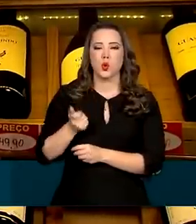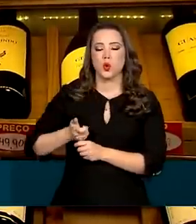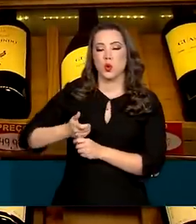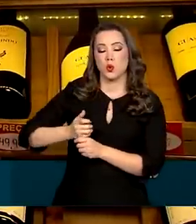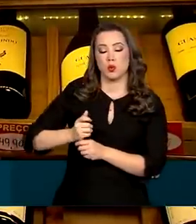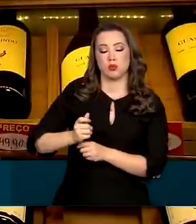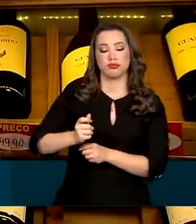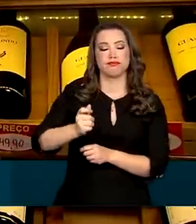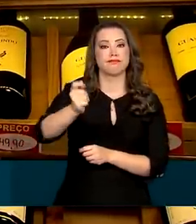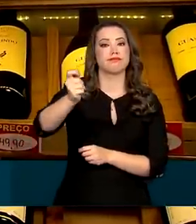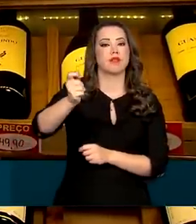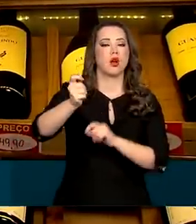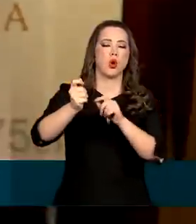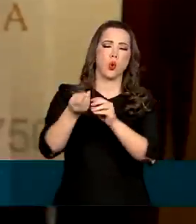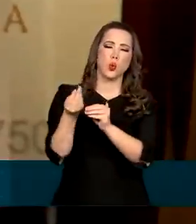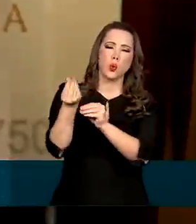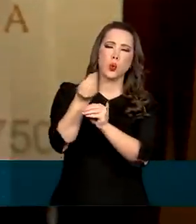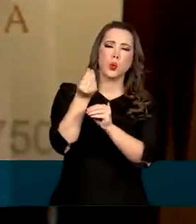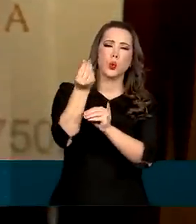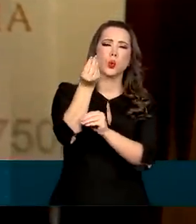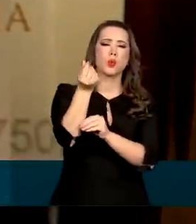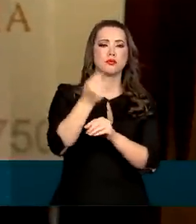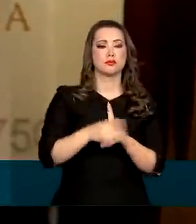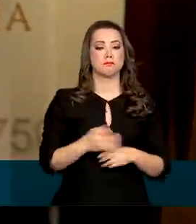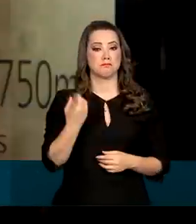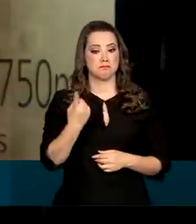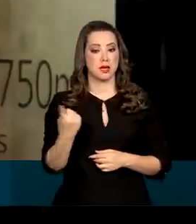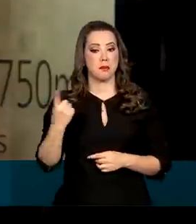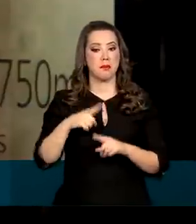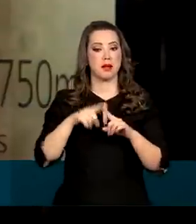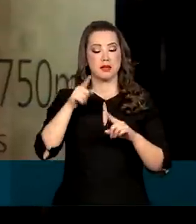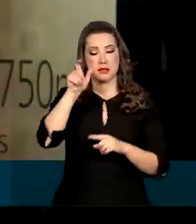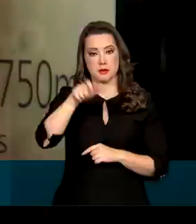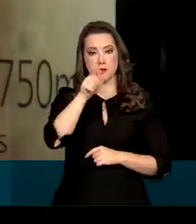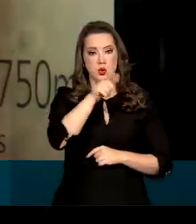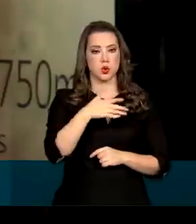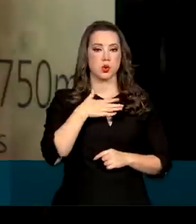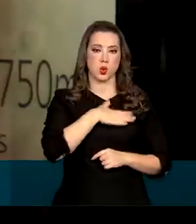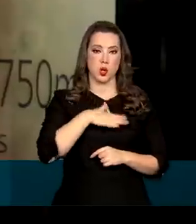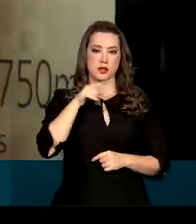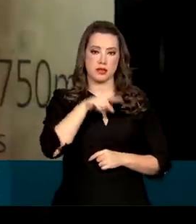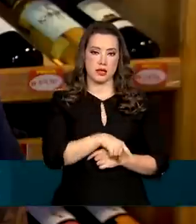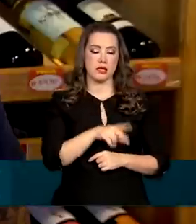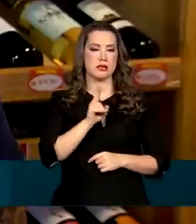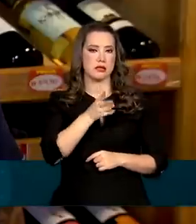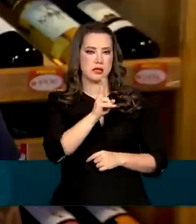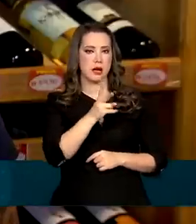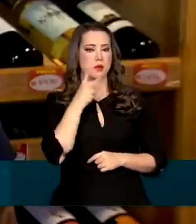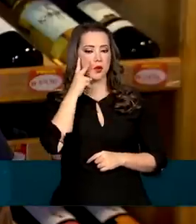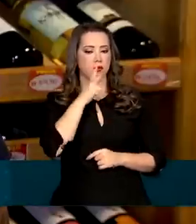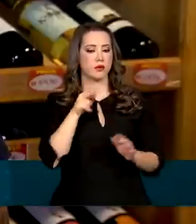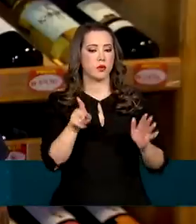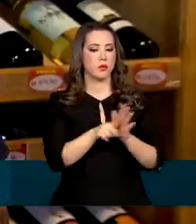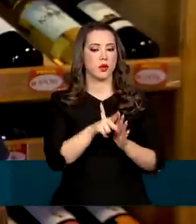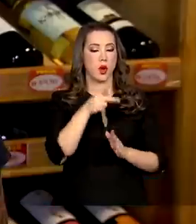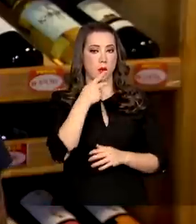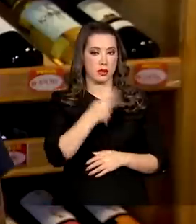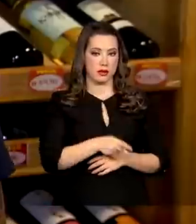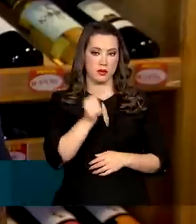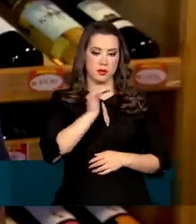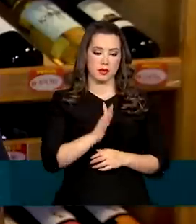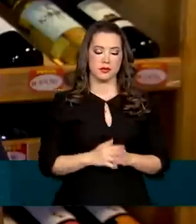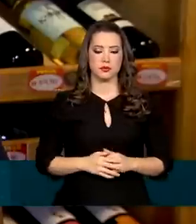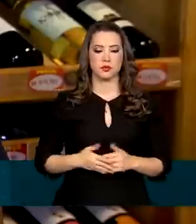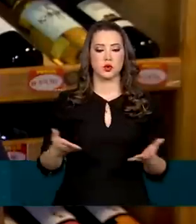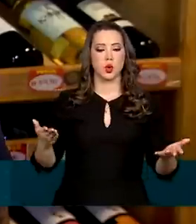Brasília não faltam opções, mas os queridinhos aqui são os rótulos nacionais. Eu transformei a loja hoje em uma loja que tem